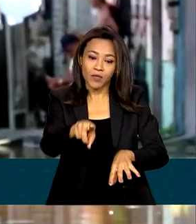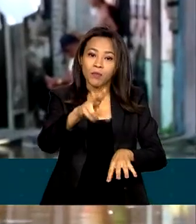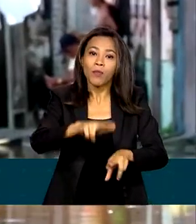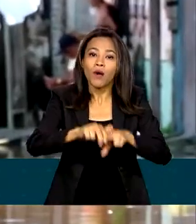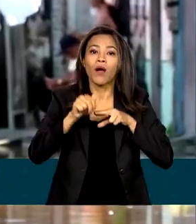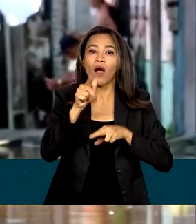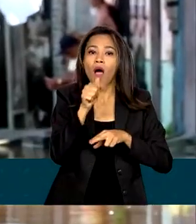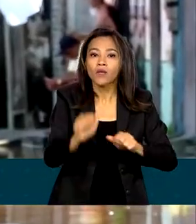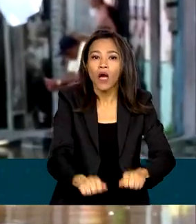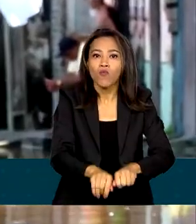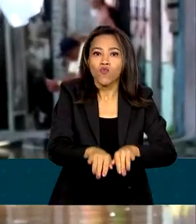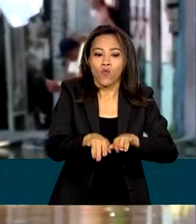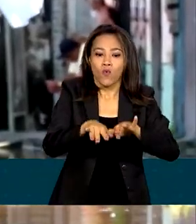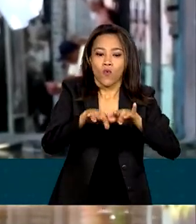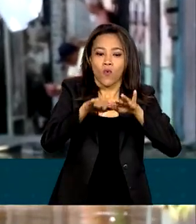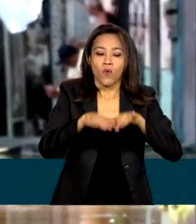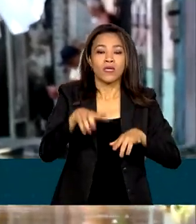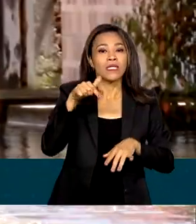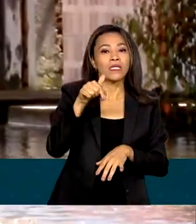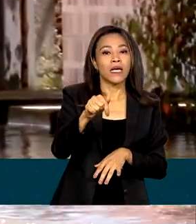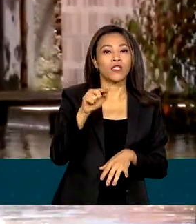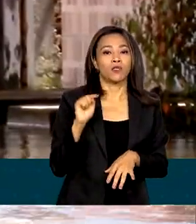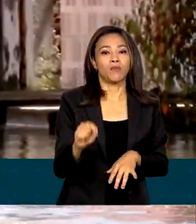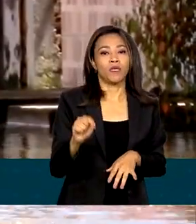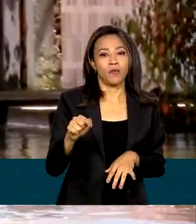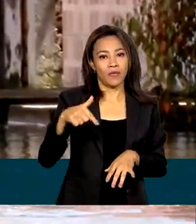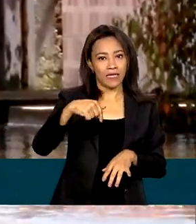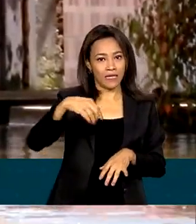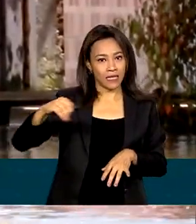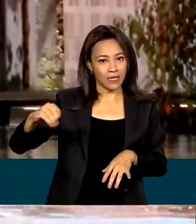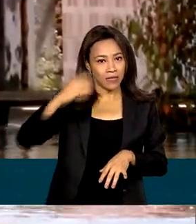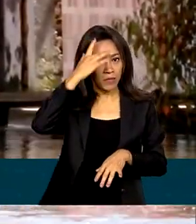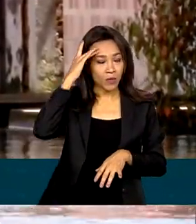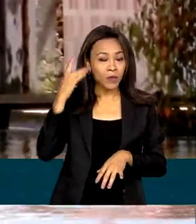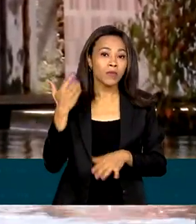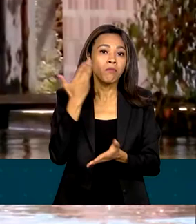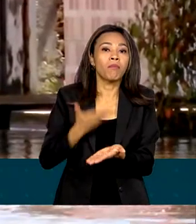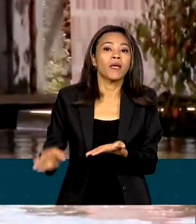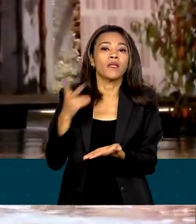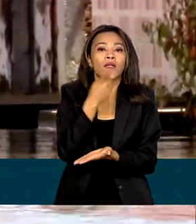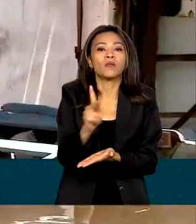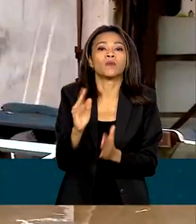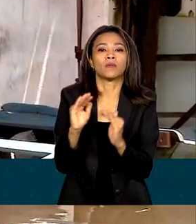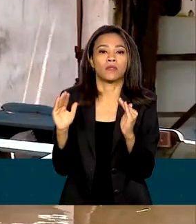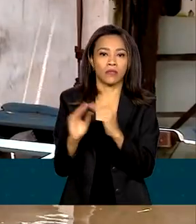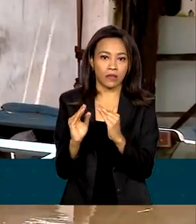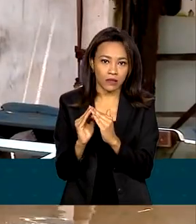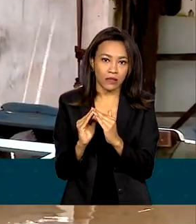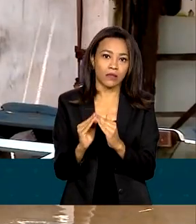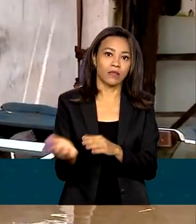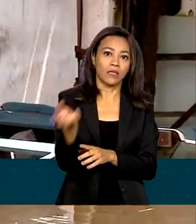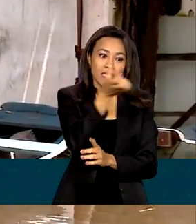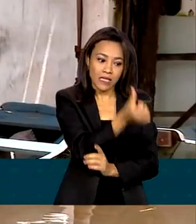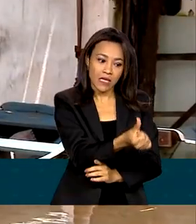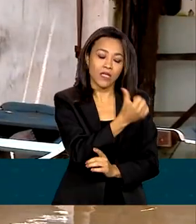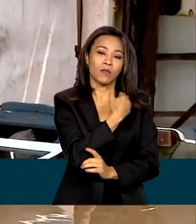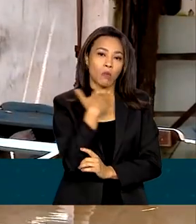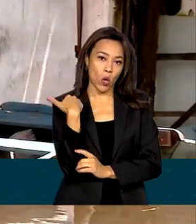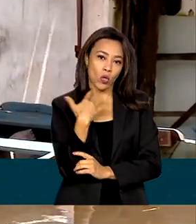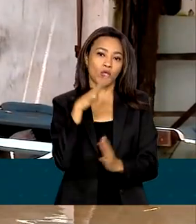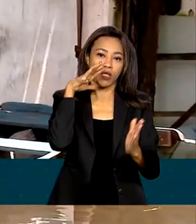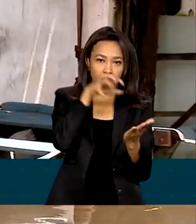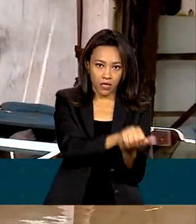Ao menos 7.700 pessoas estão desabrigadas ou desalojadas. E seis mortes foram